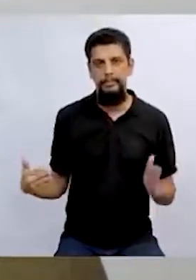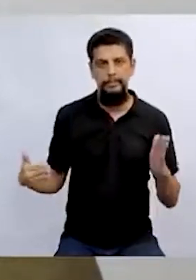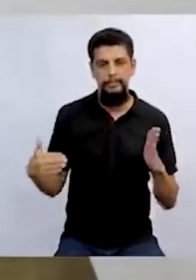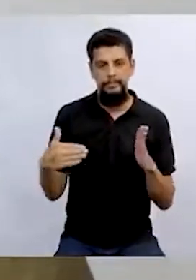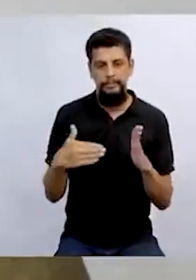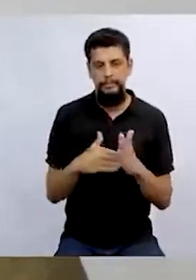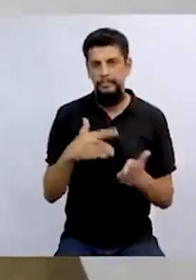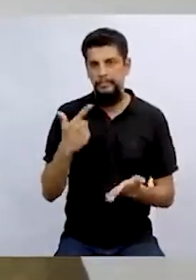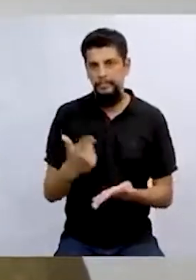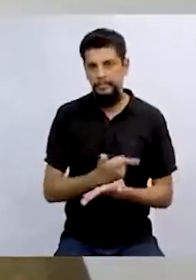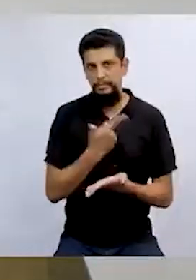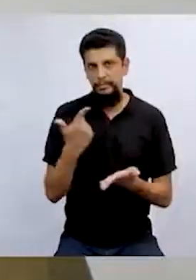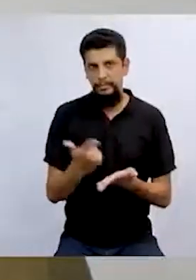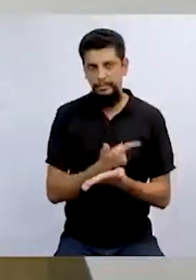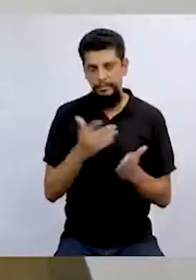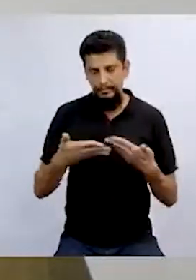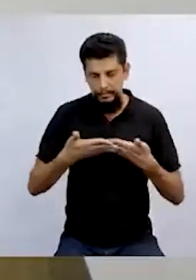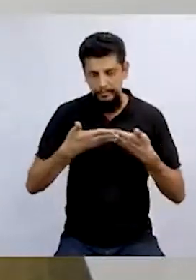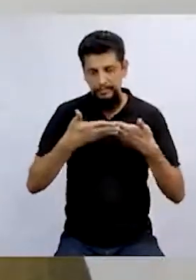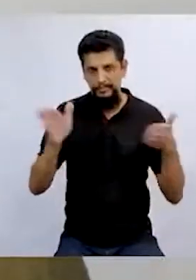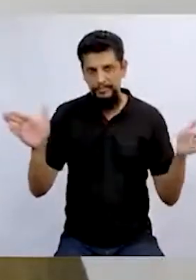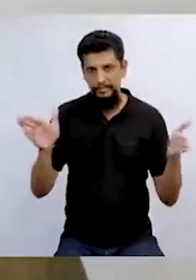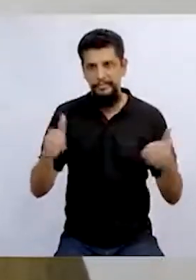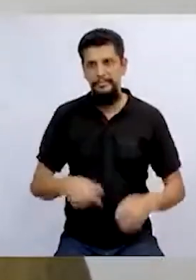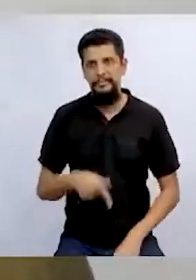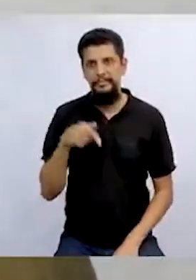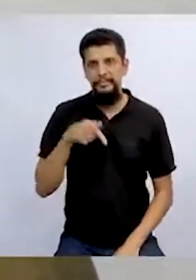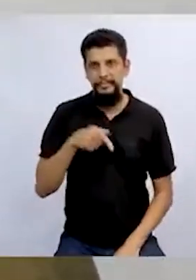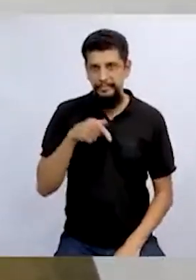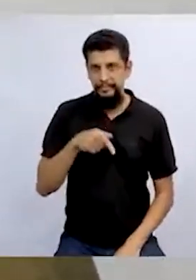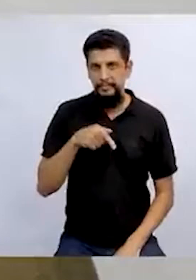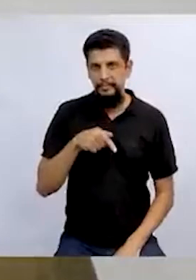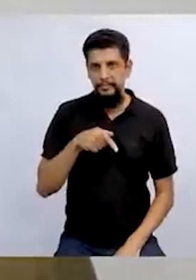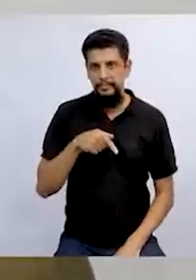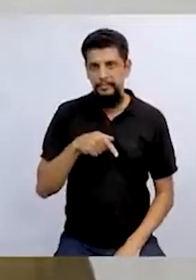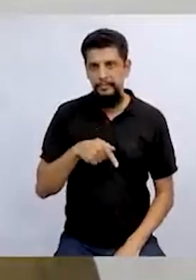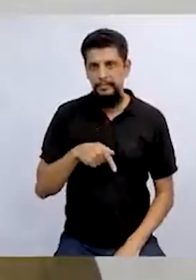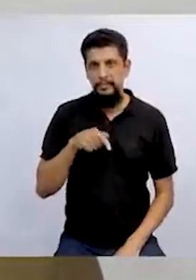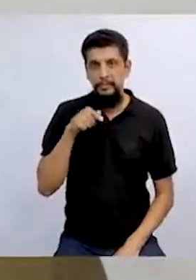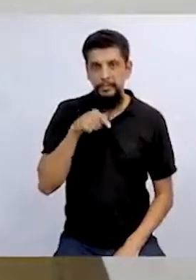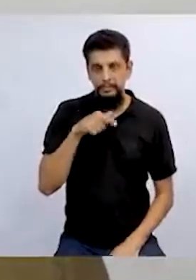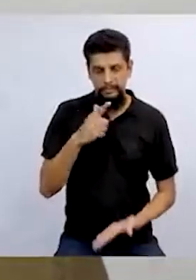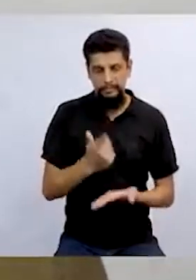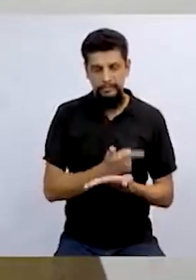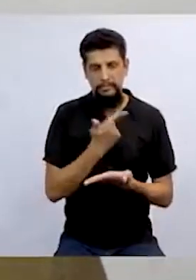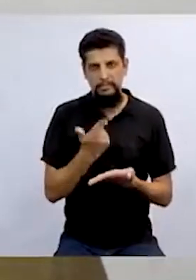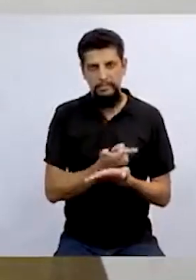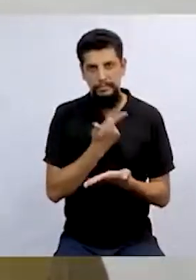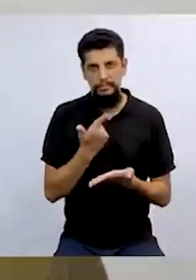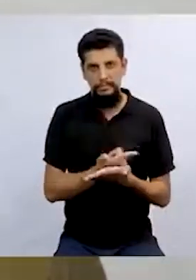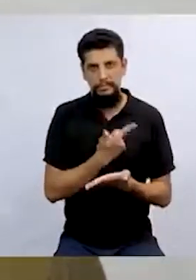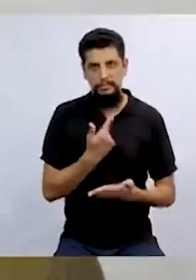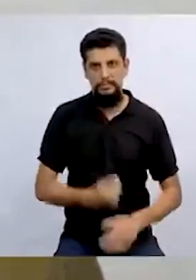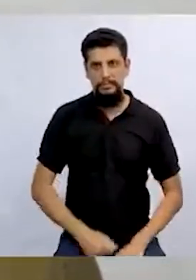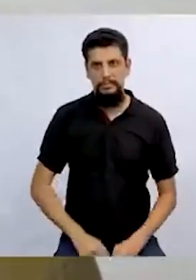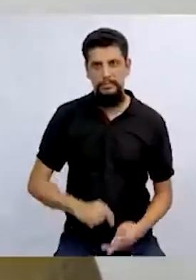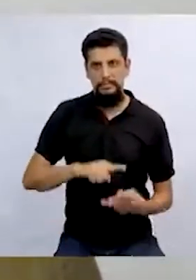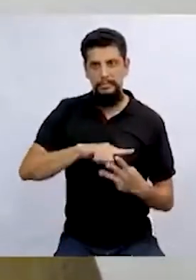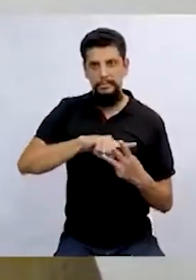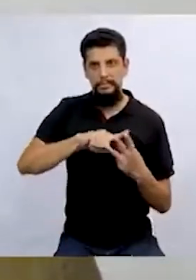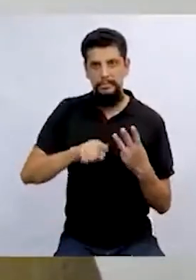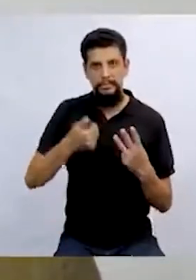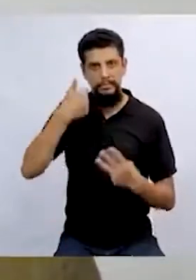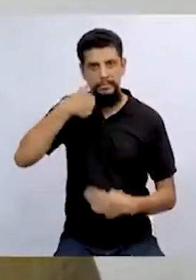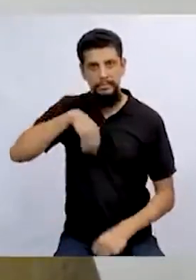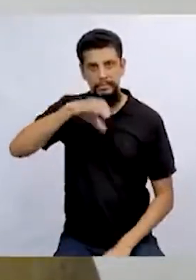último livro lançado para crianças, foi lançado agora recentemente, é esse livro aqui. As Três